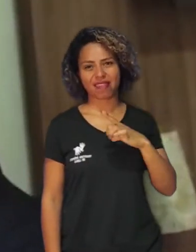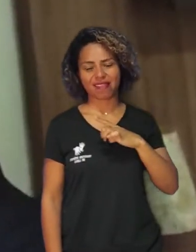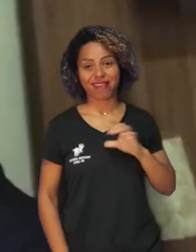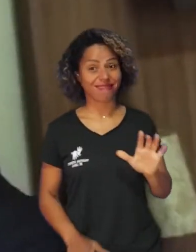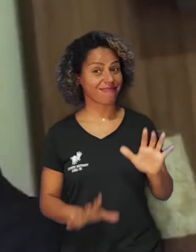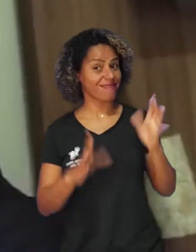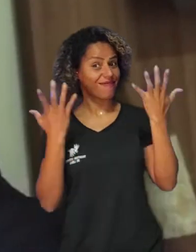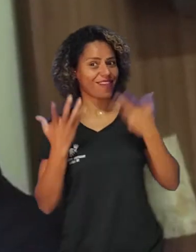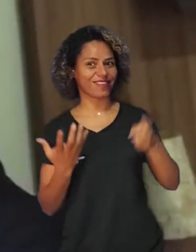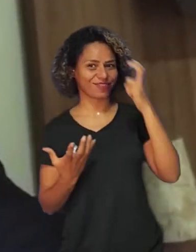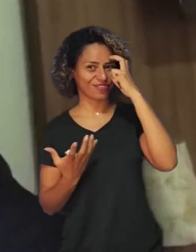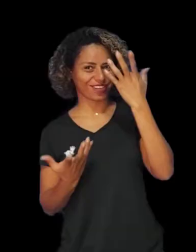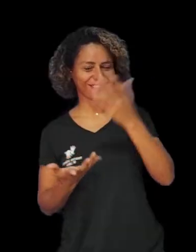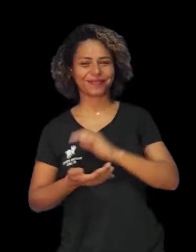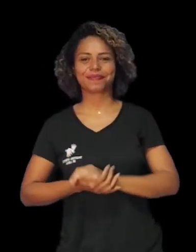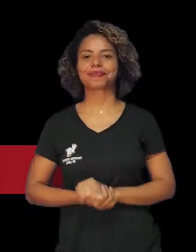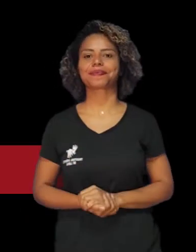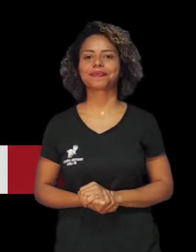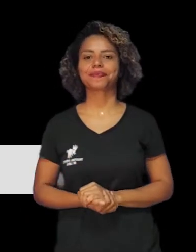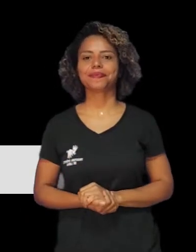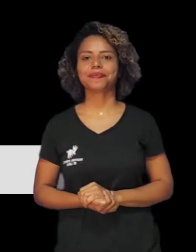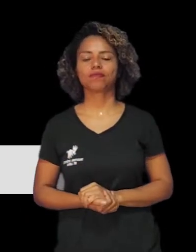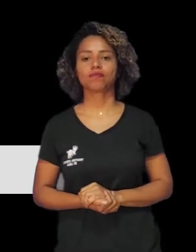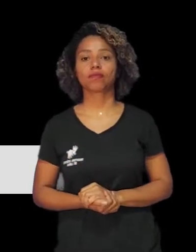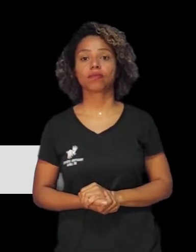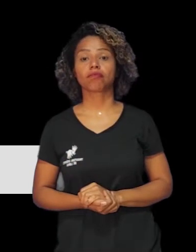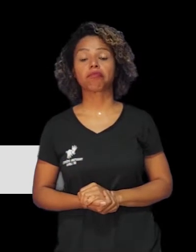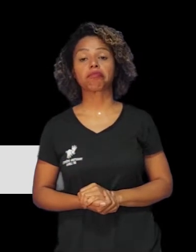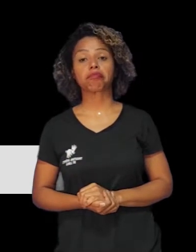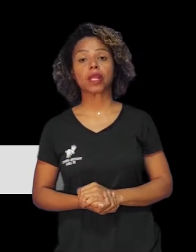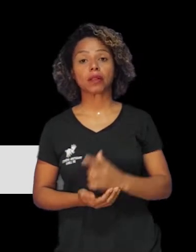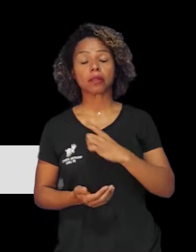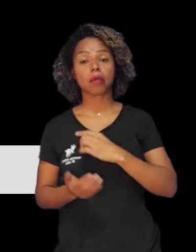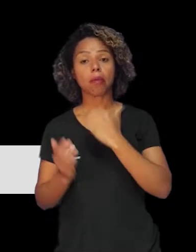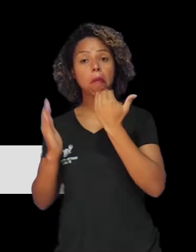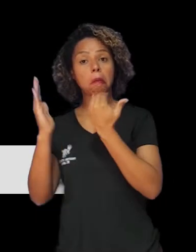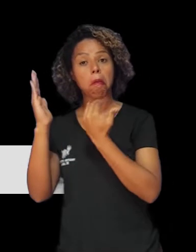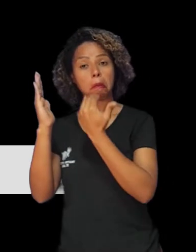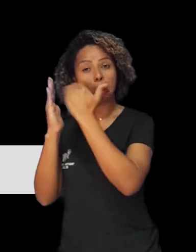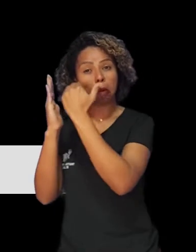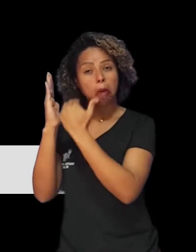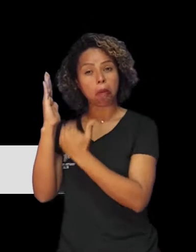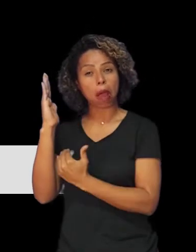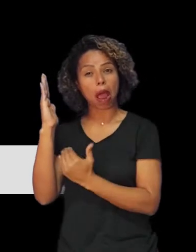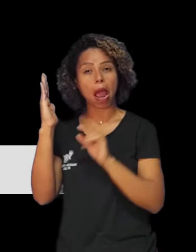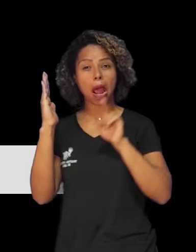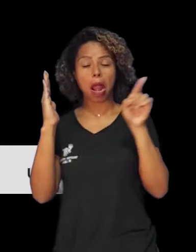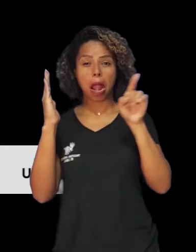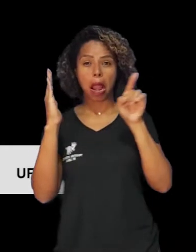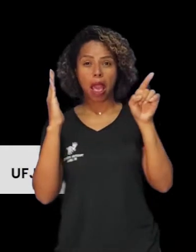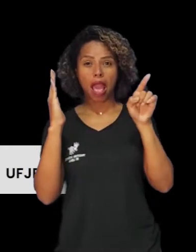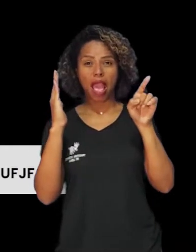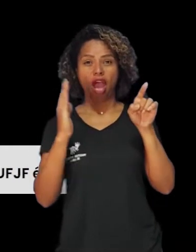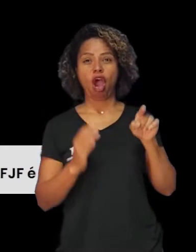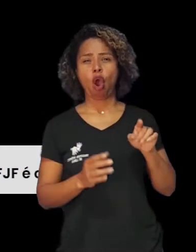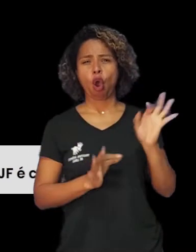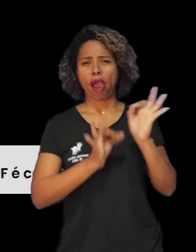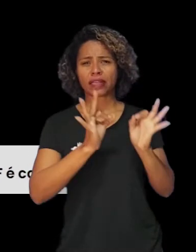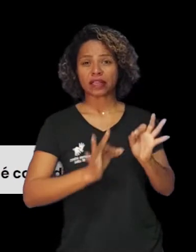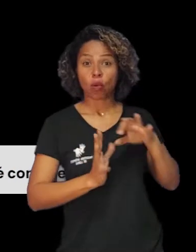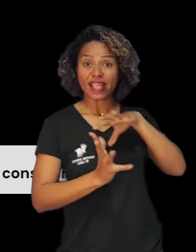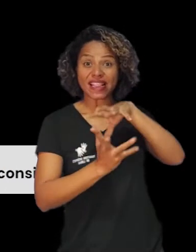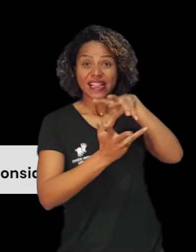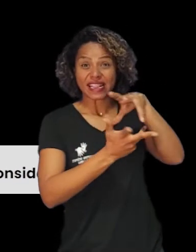das 21h30. E segundo o ranking da Organização Internacional Times Higher Education, a